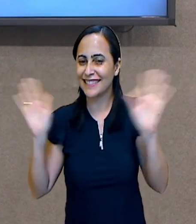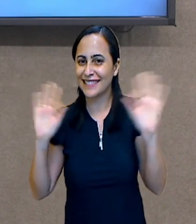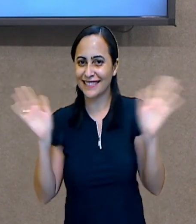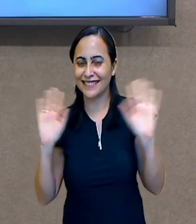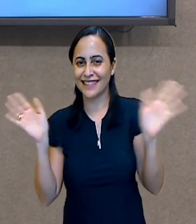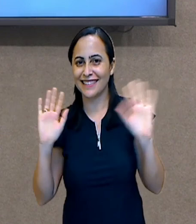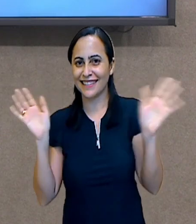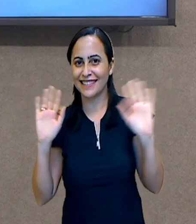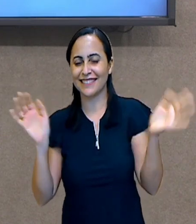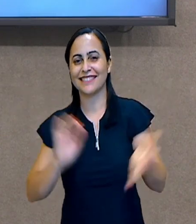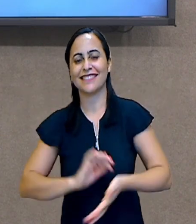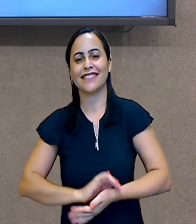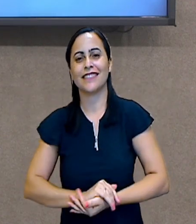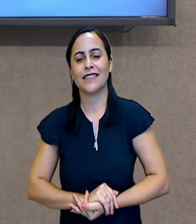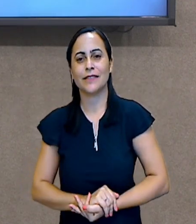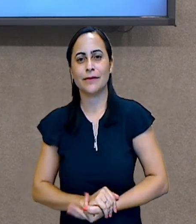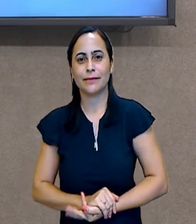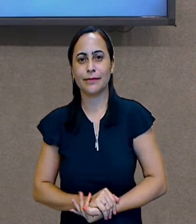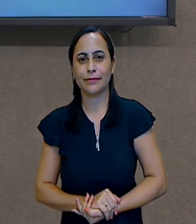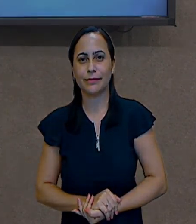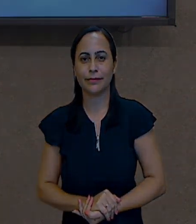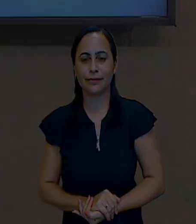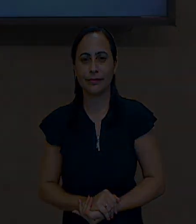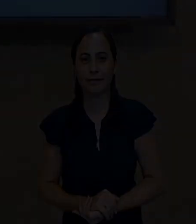mais. Tchau! Tchau! Tchau!